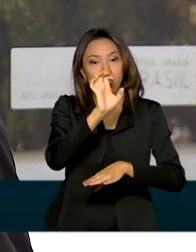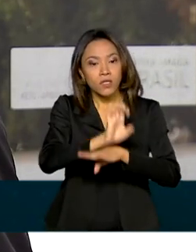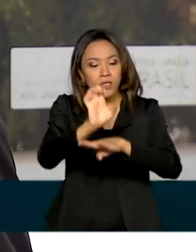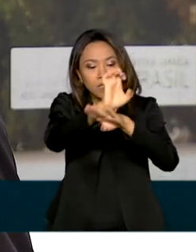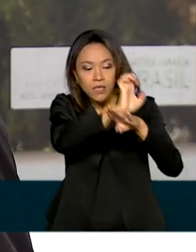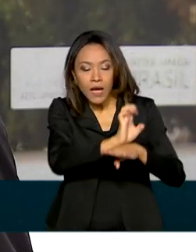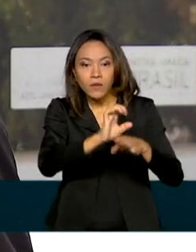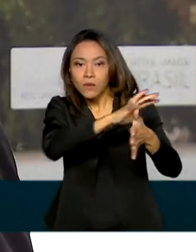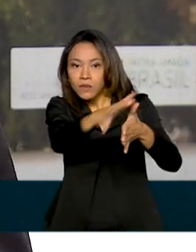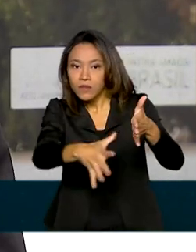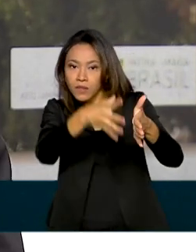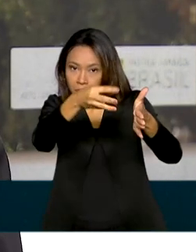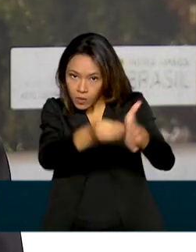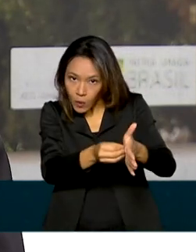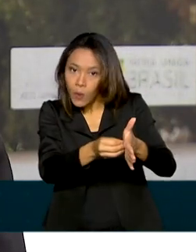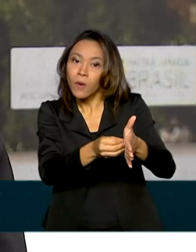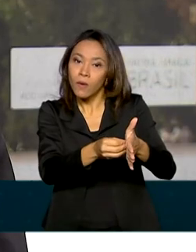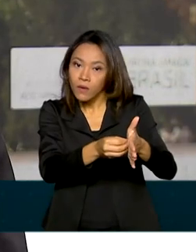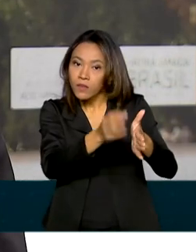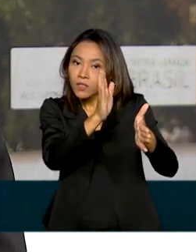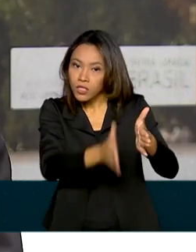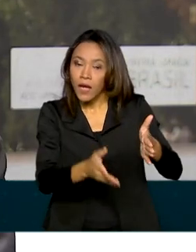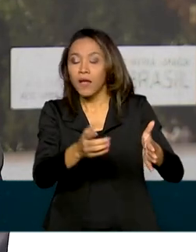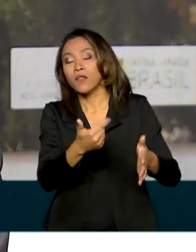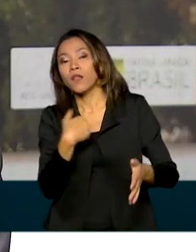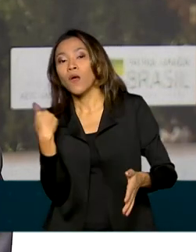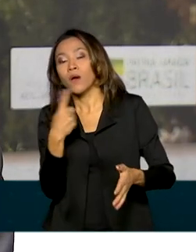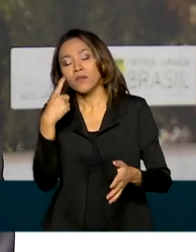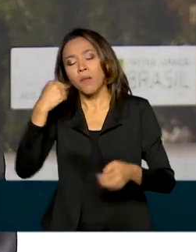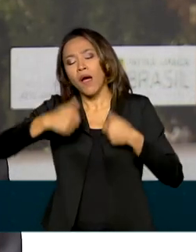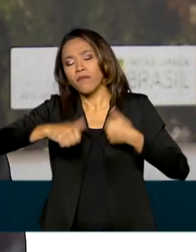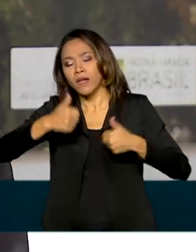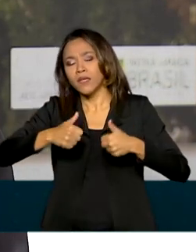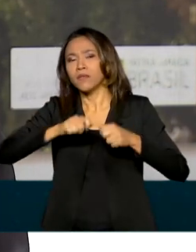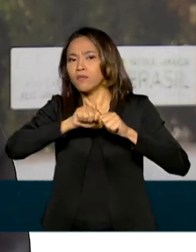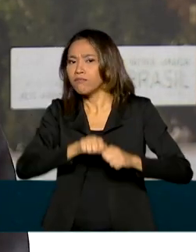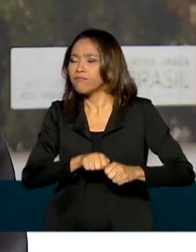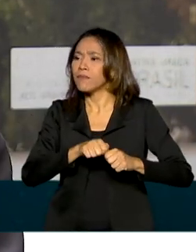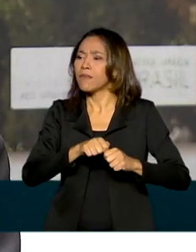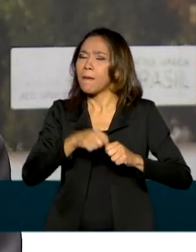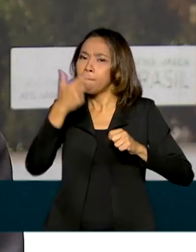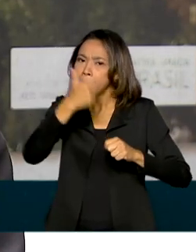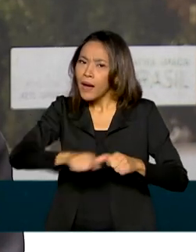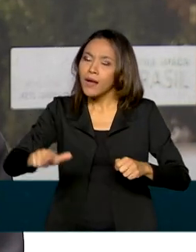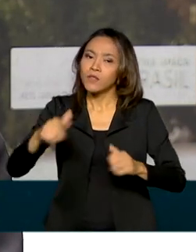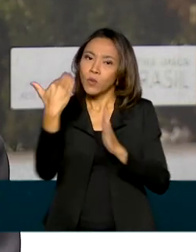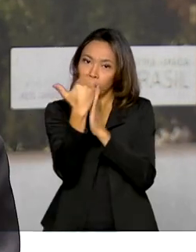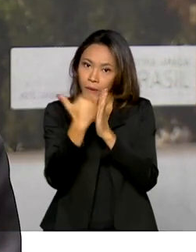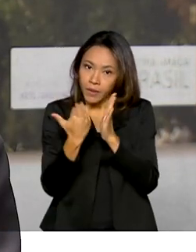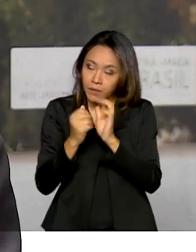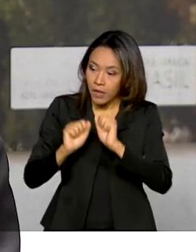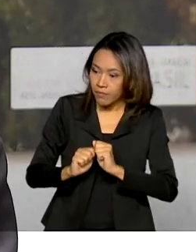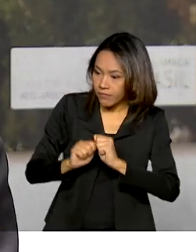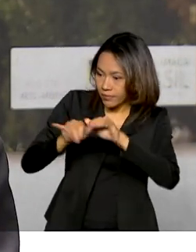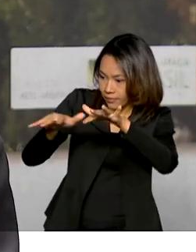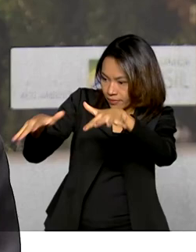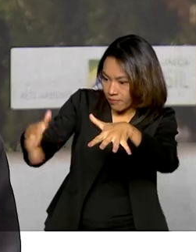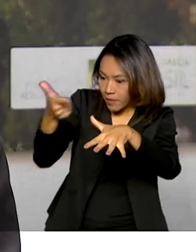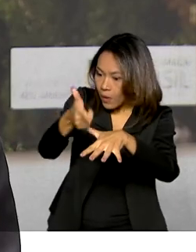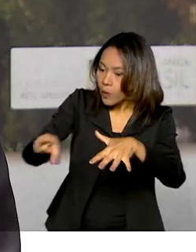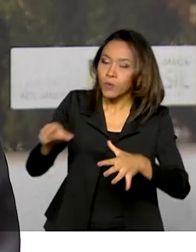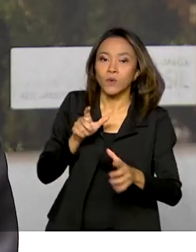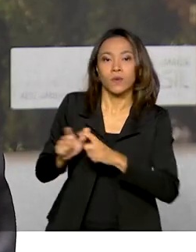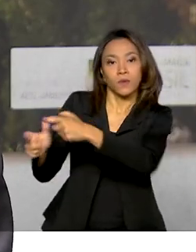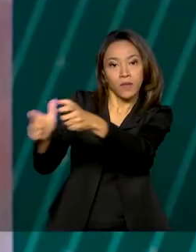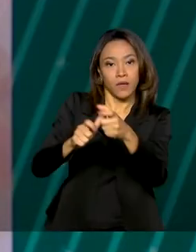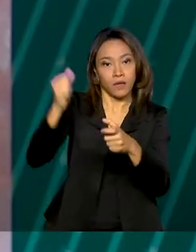e já estamos avaliando a expansão do Adotium Park para unidades que estejam em outros biomas, em outras